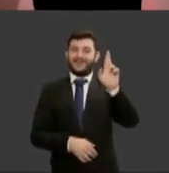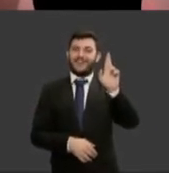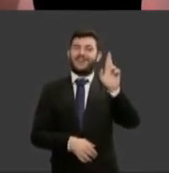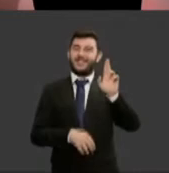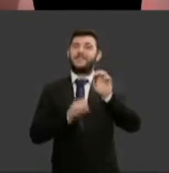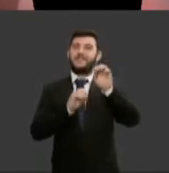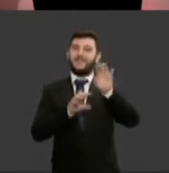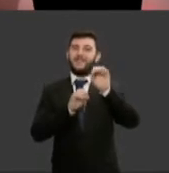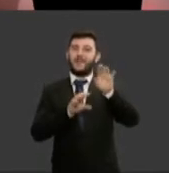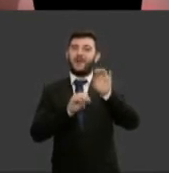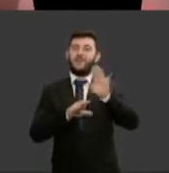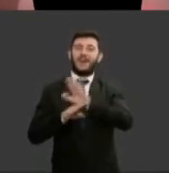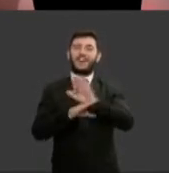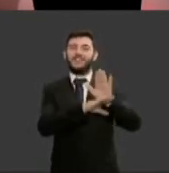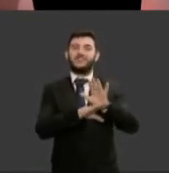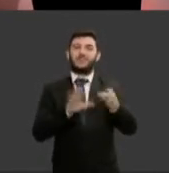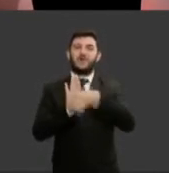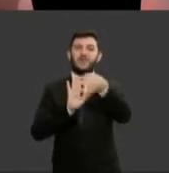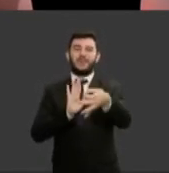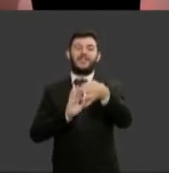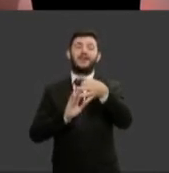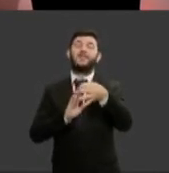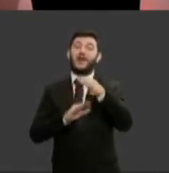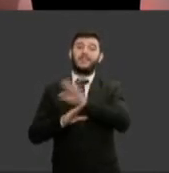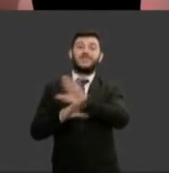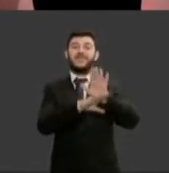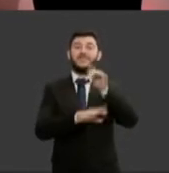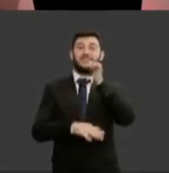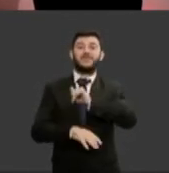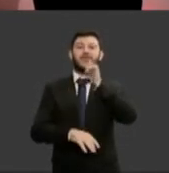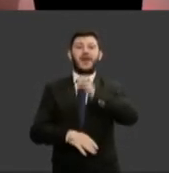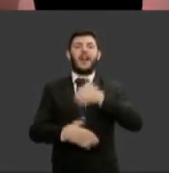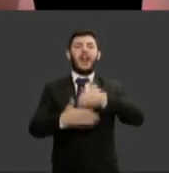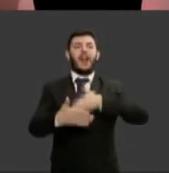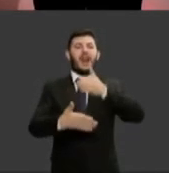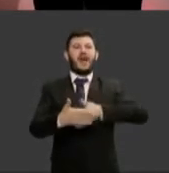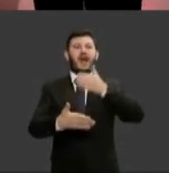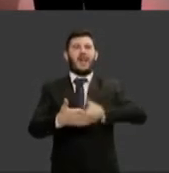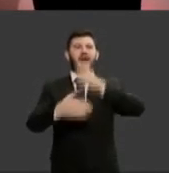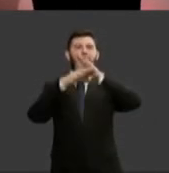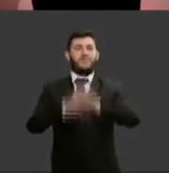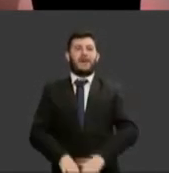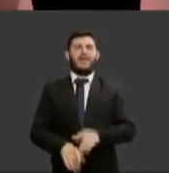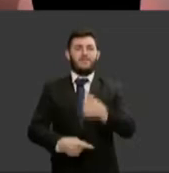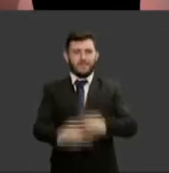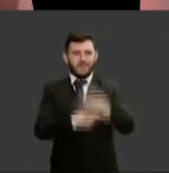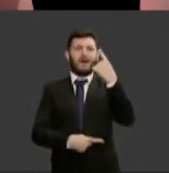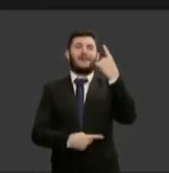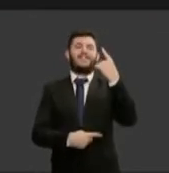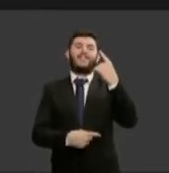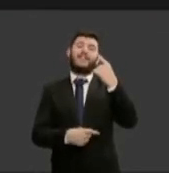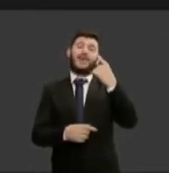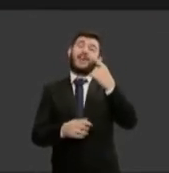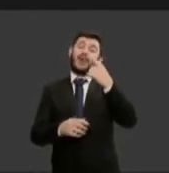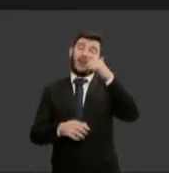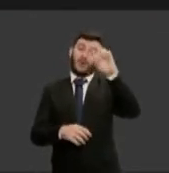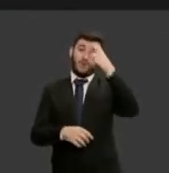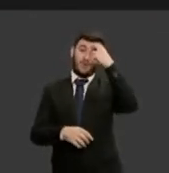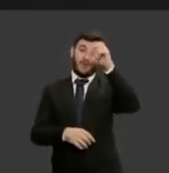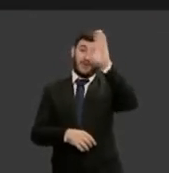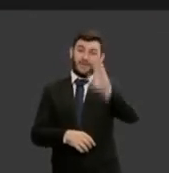a intenção de encorajar mulheres a superarem os obstáculos impostos pela cultura brasileira. Estão